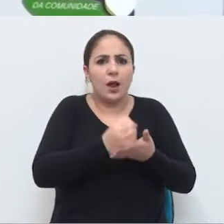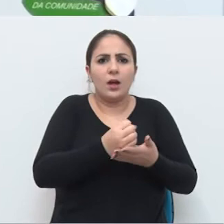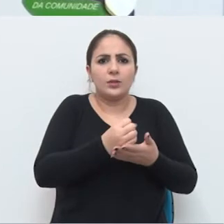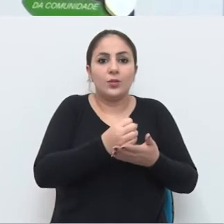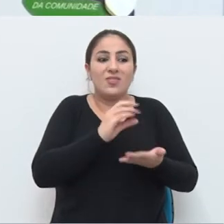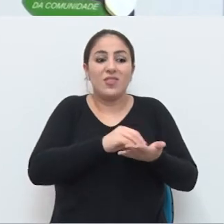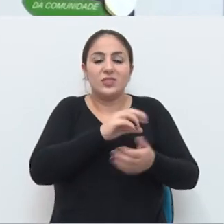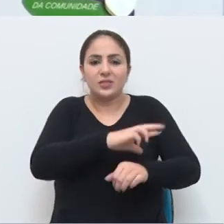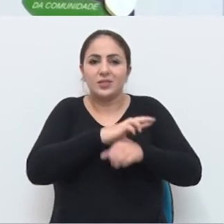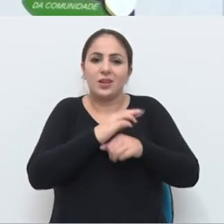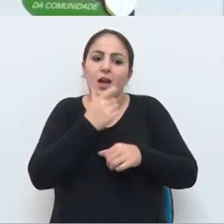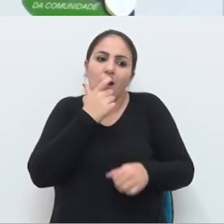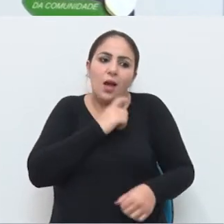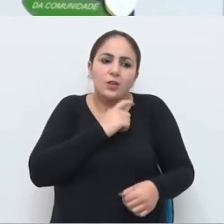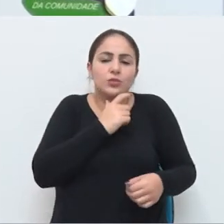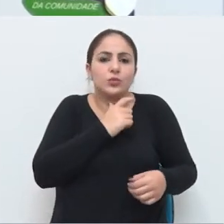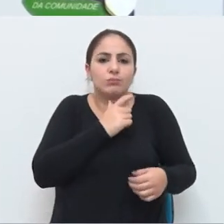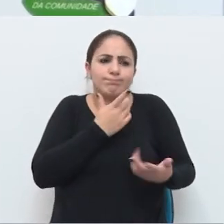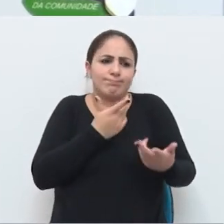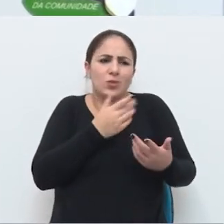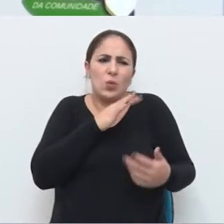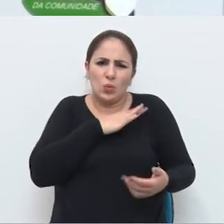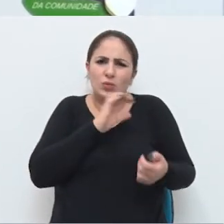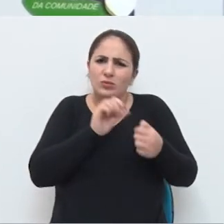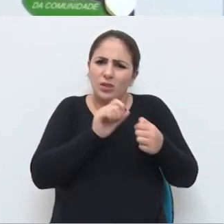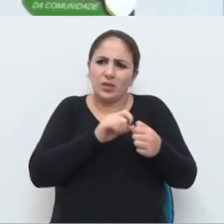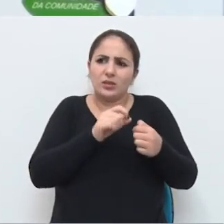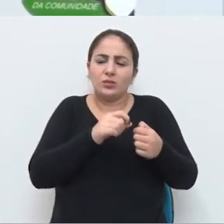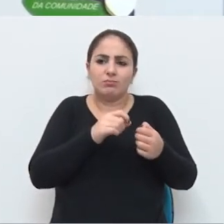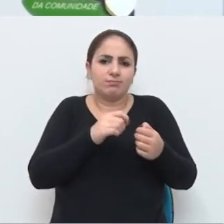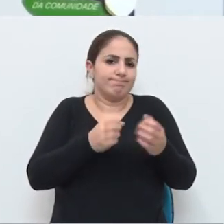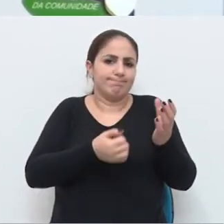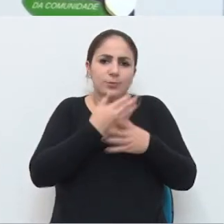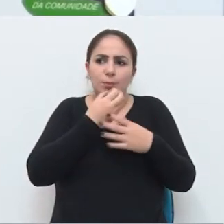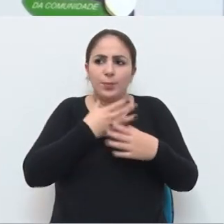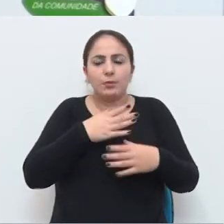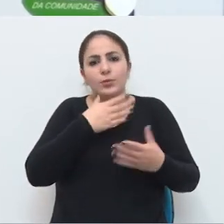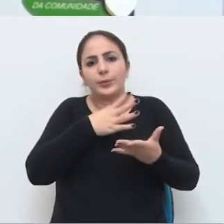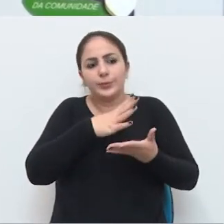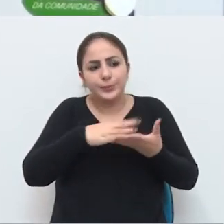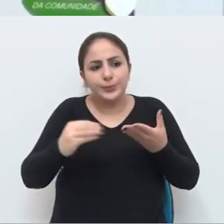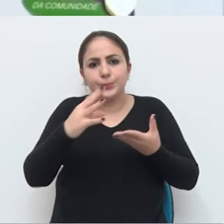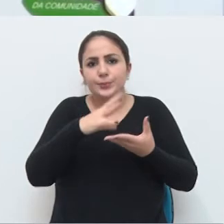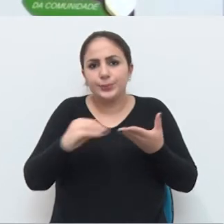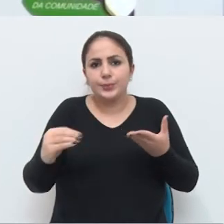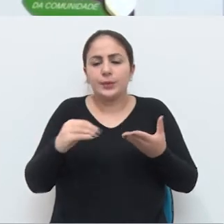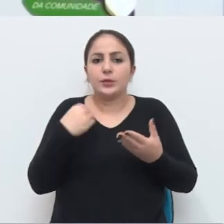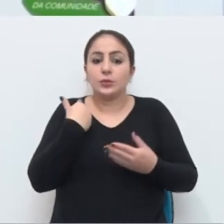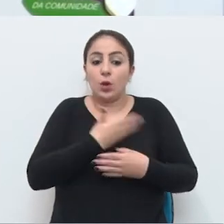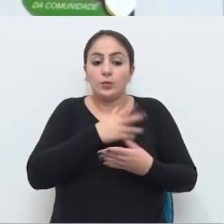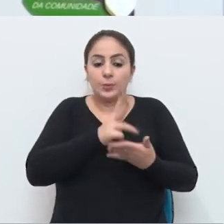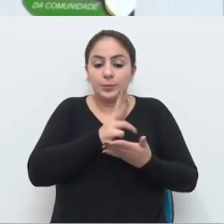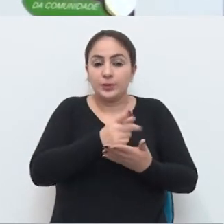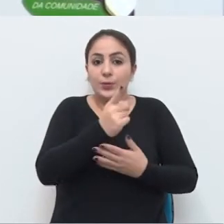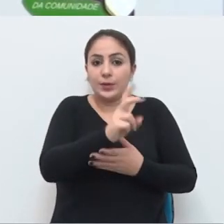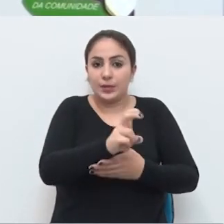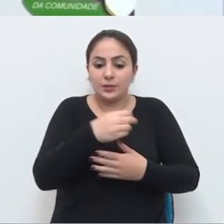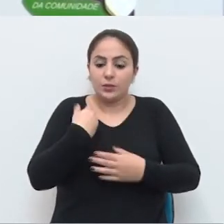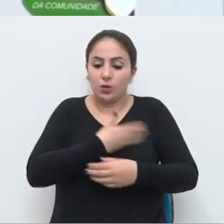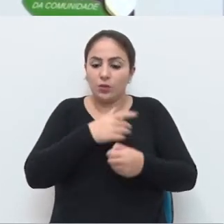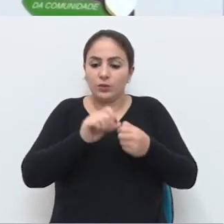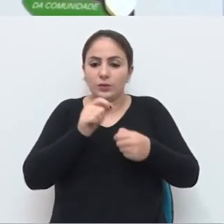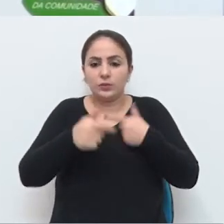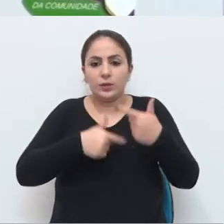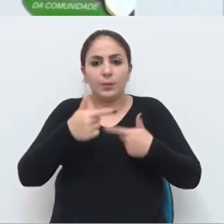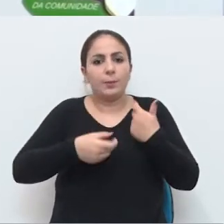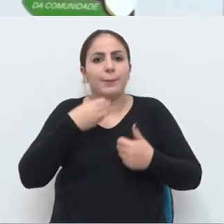contrato que a gente até hoje acha que foi mal feito, mal elaborado, foi saindo. Então nós permanecemos os 15, estamos